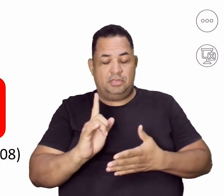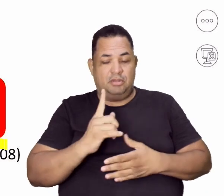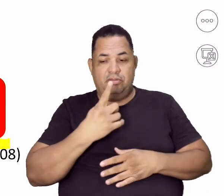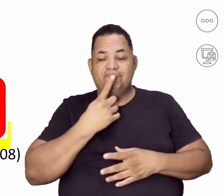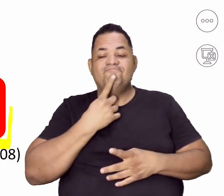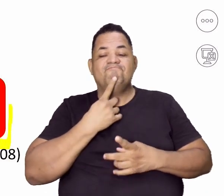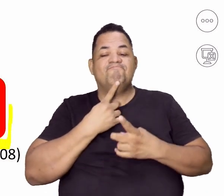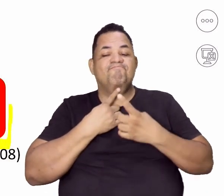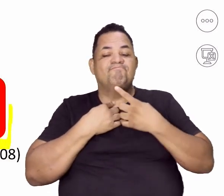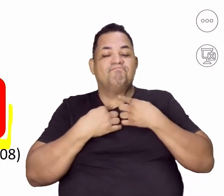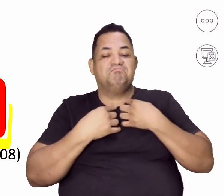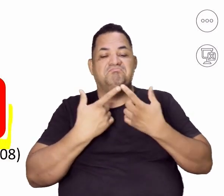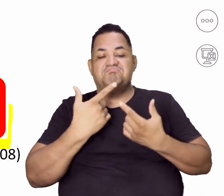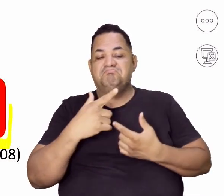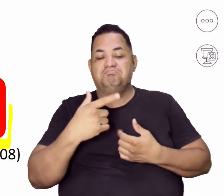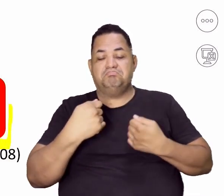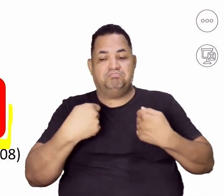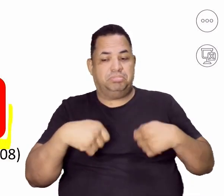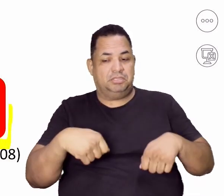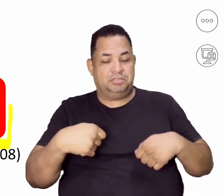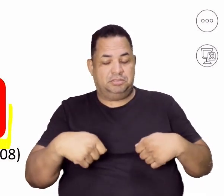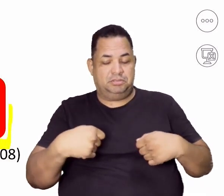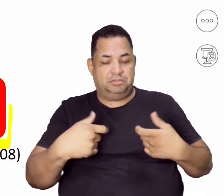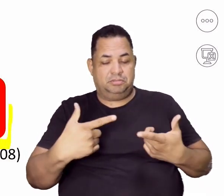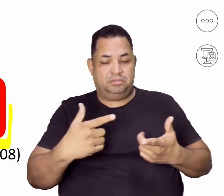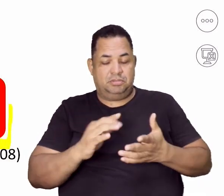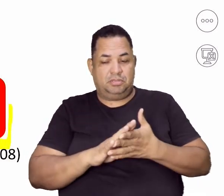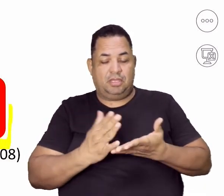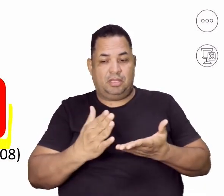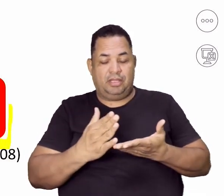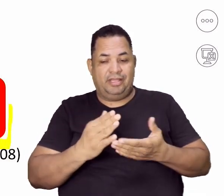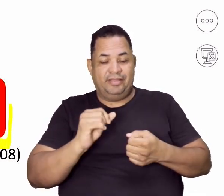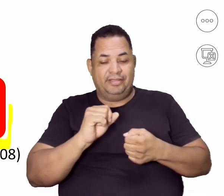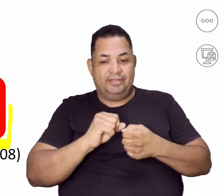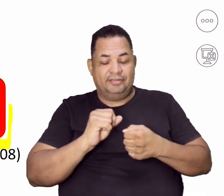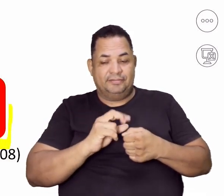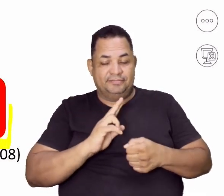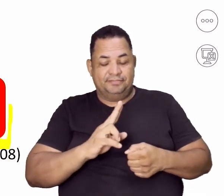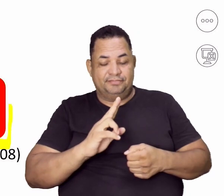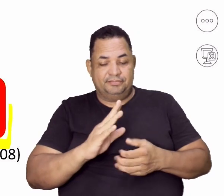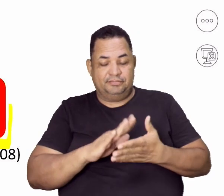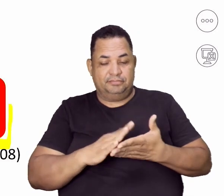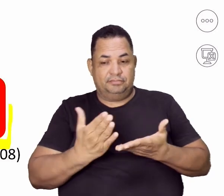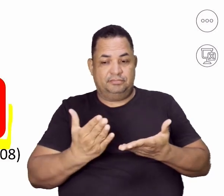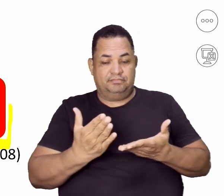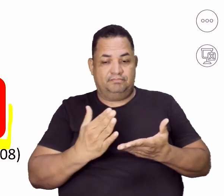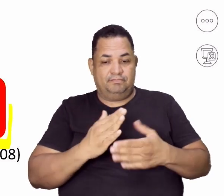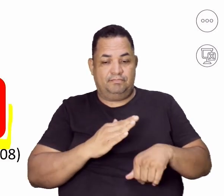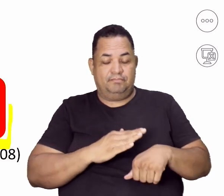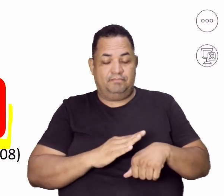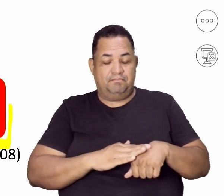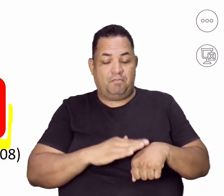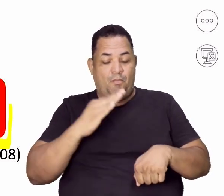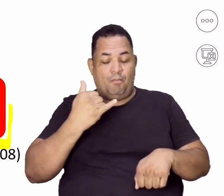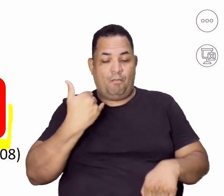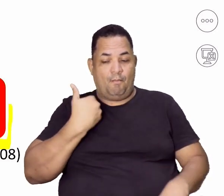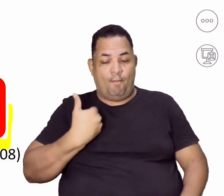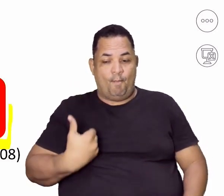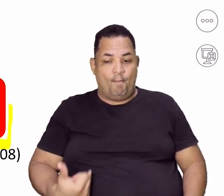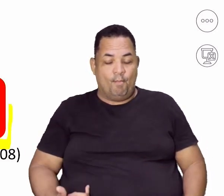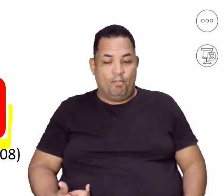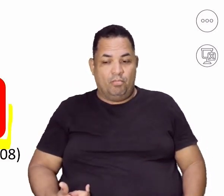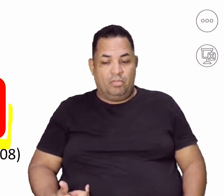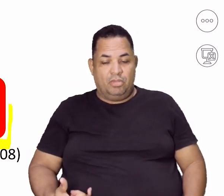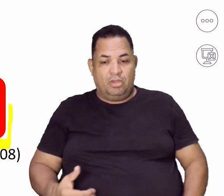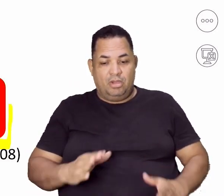Eu necessito, eu não tenho vontade, eu necessito. Então eu vou fazer de tudo pra permanecer daquele jeito e pra mais magro ainda. E aí a gente